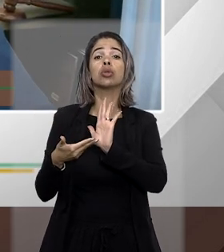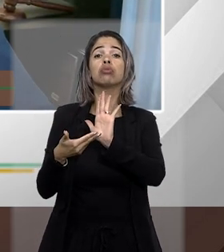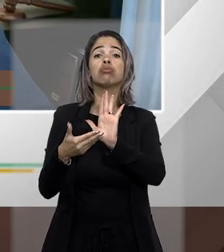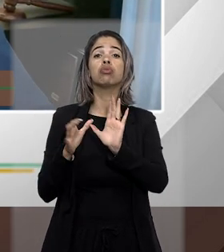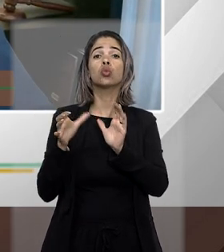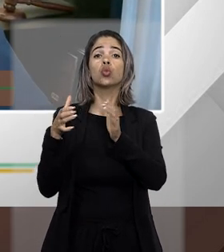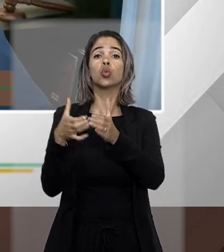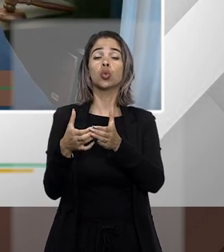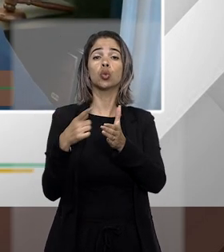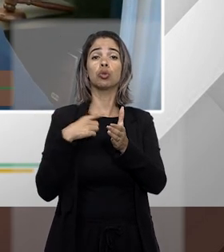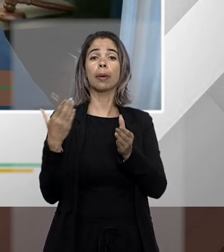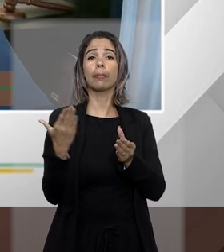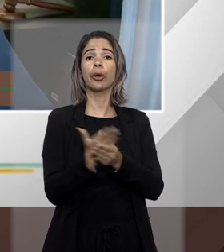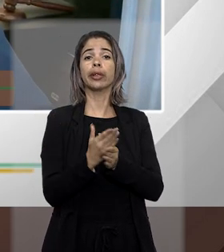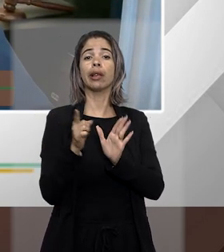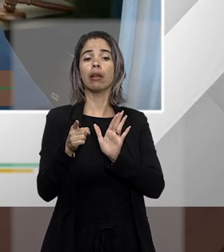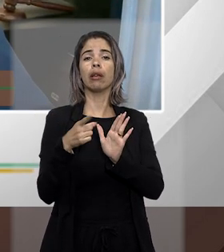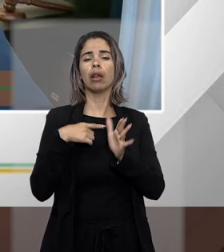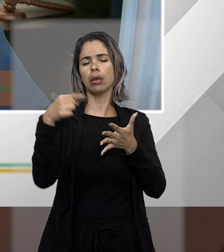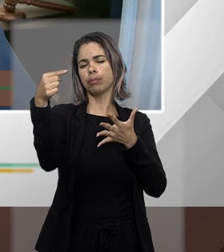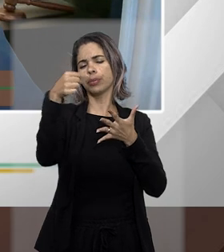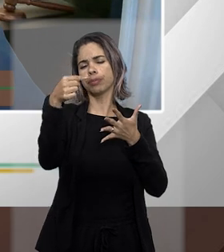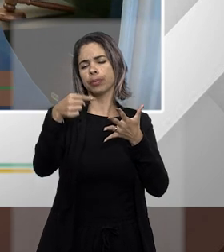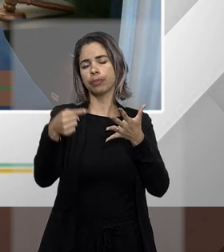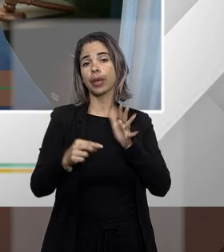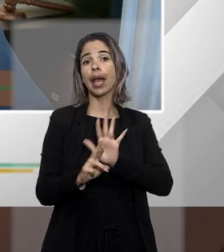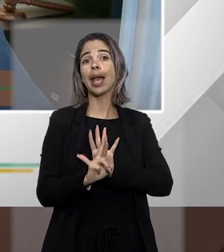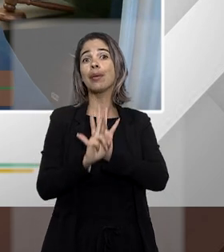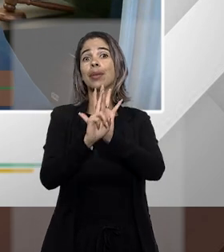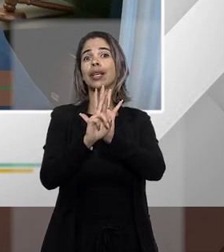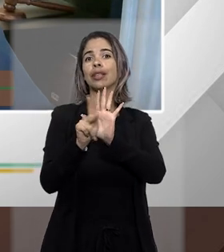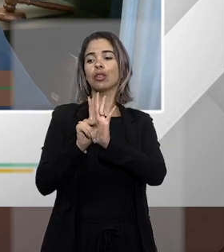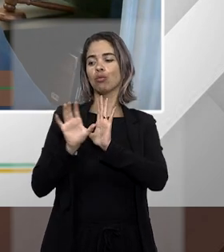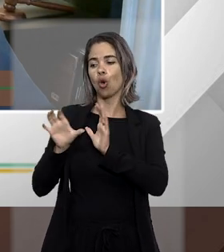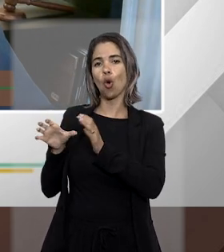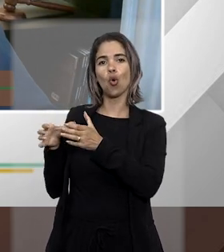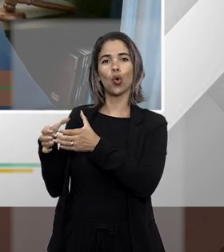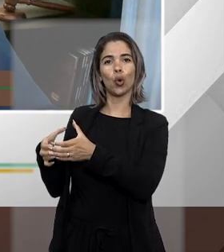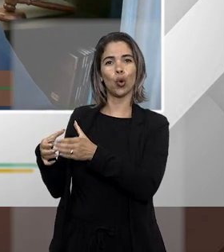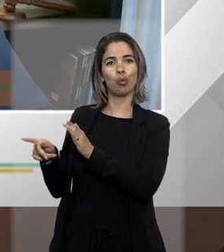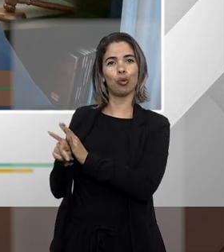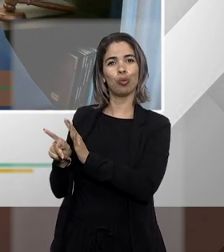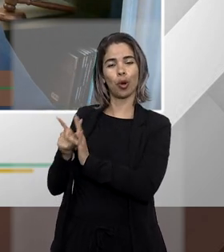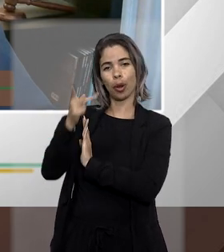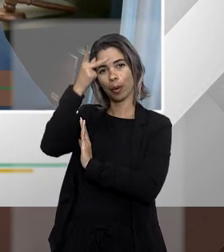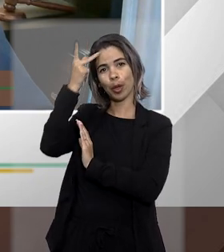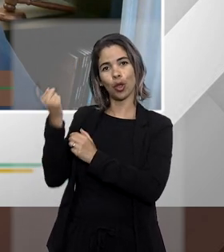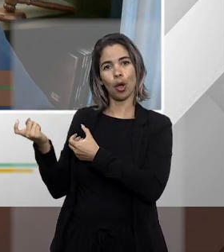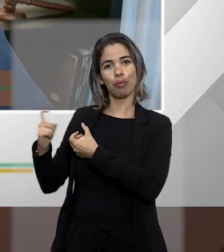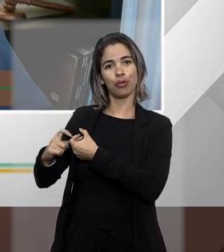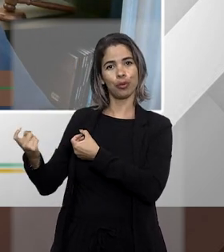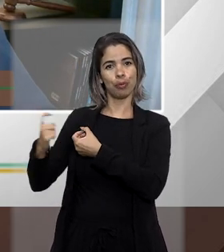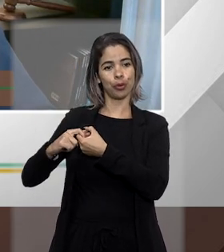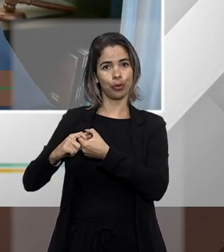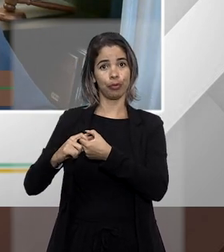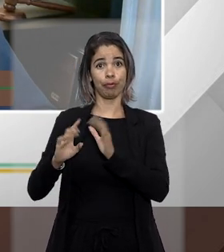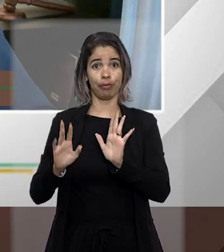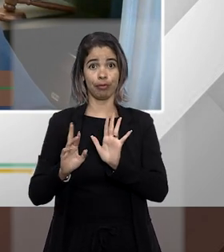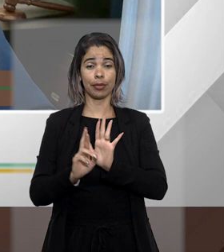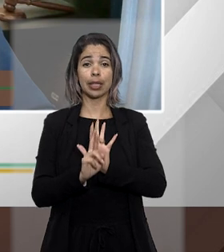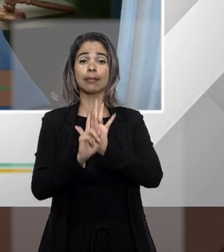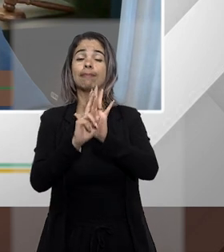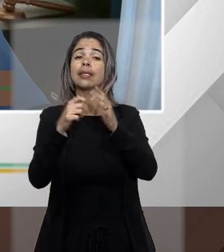atuam em representação aqueles seus associados na representação há necessidade de autorização